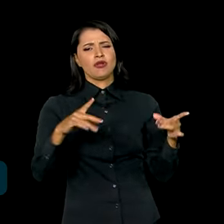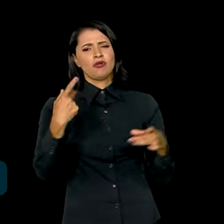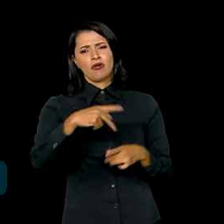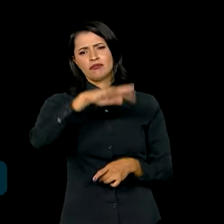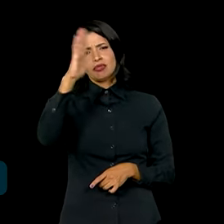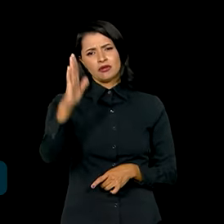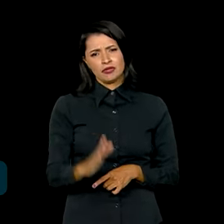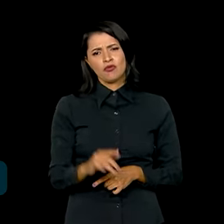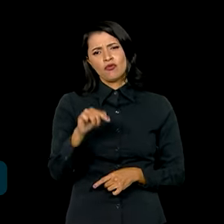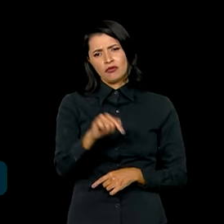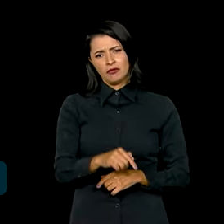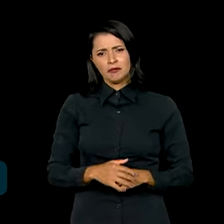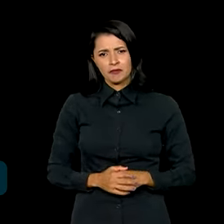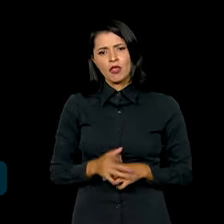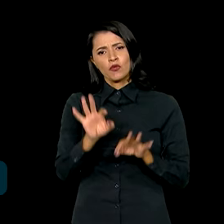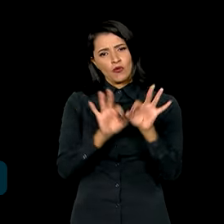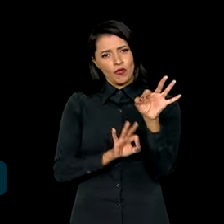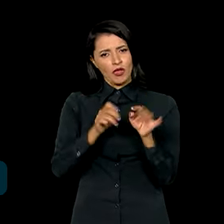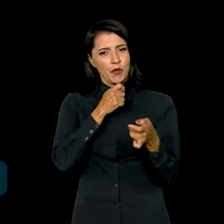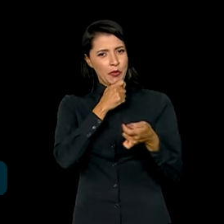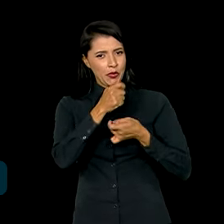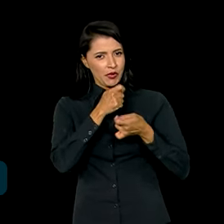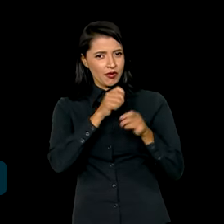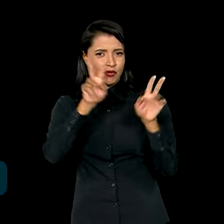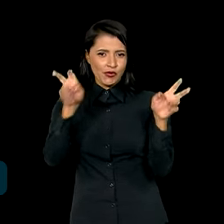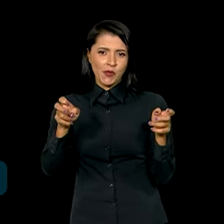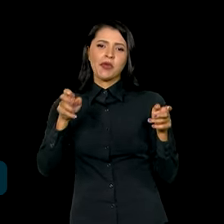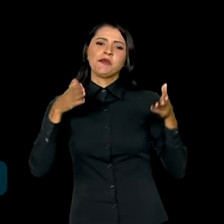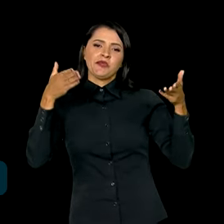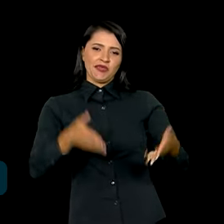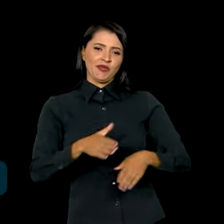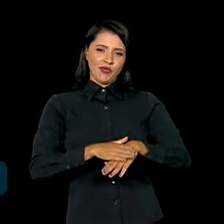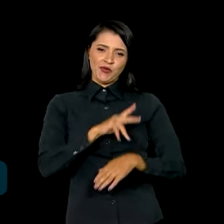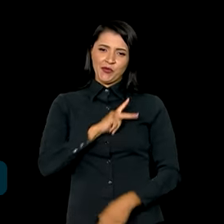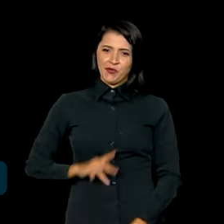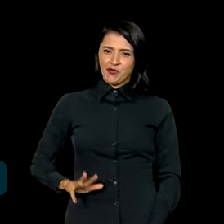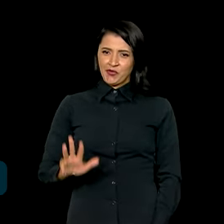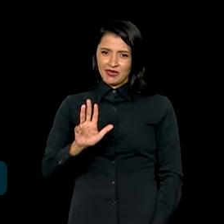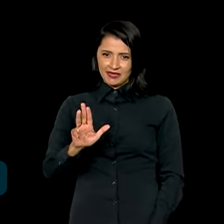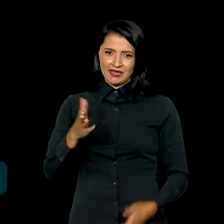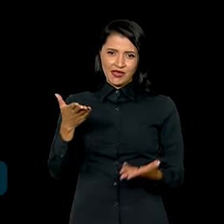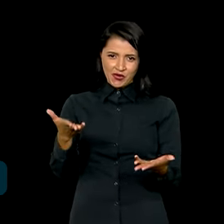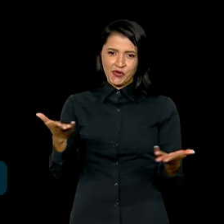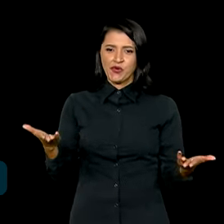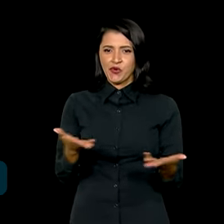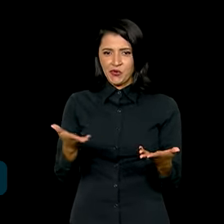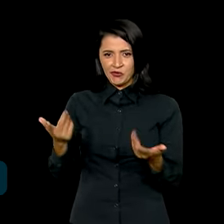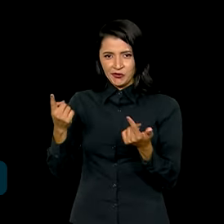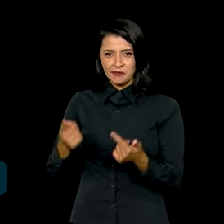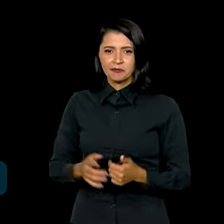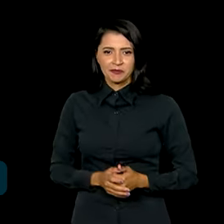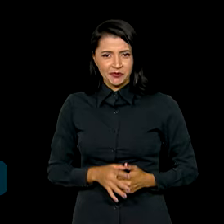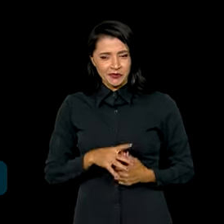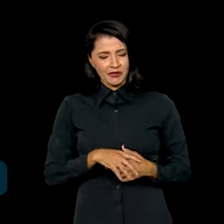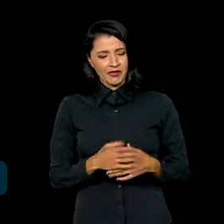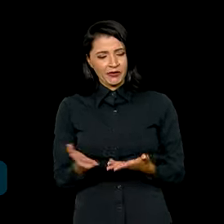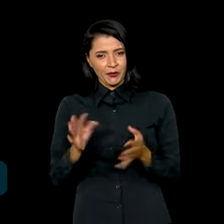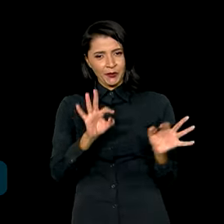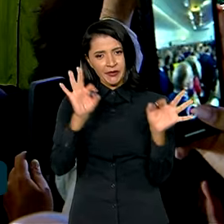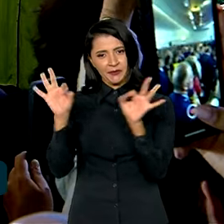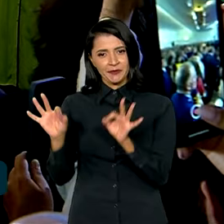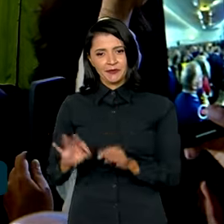Brasil. Eu preparei uma reportagem sobre a participação do presidente Lula no ato de democracia inabalada. Vamos acompanhar.